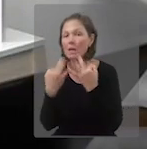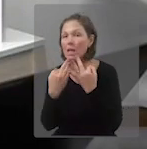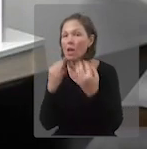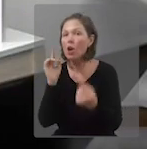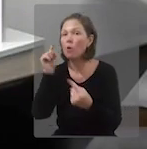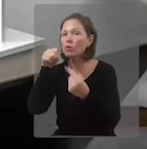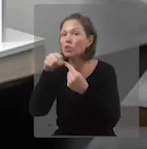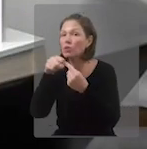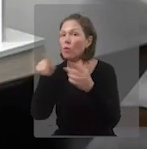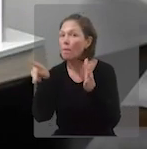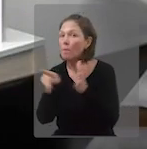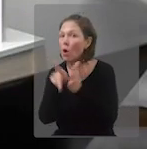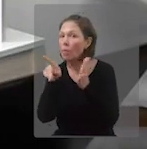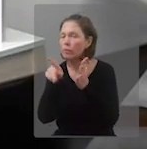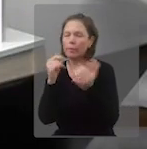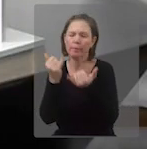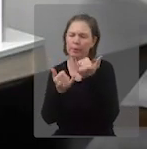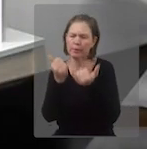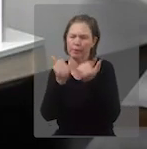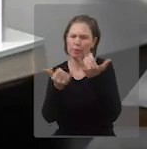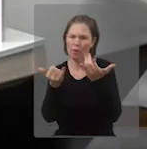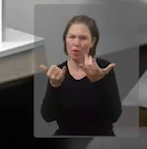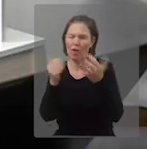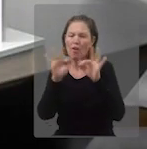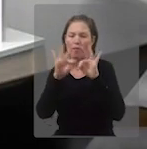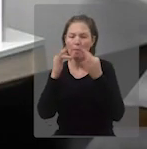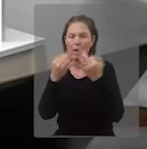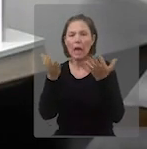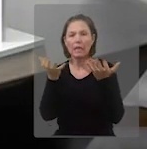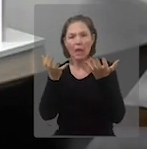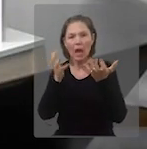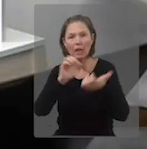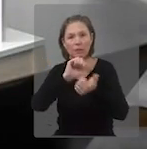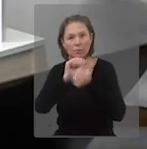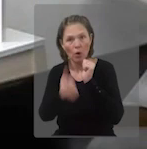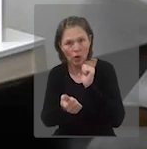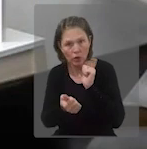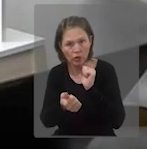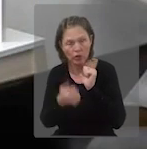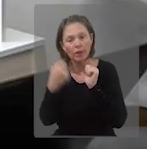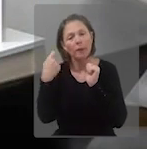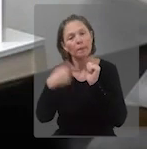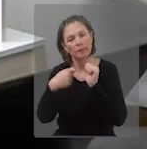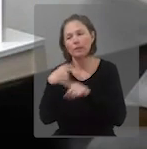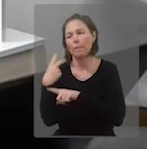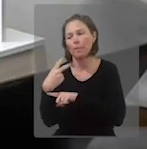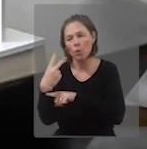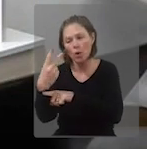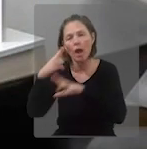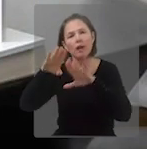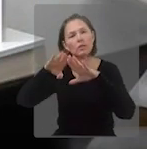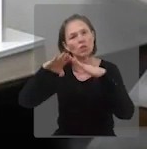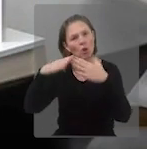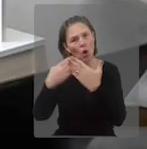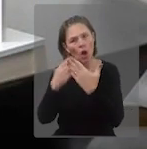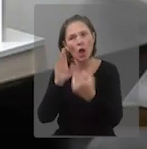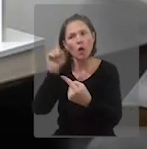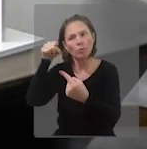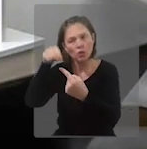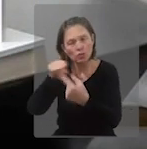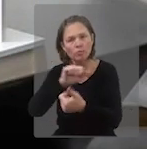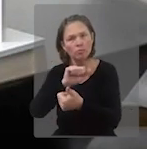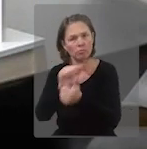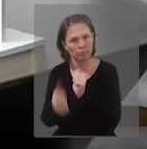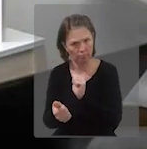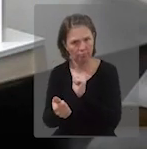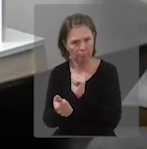mais voltada para o esporte, no exemplo que a gente usou, que busque uma instituição que possa valorizar, que possa